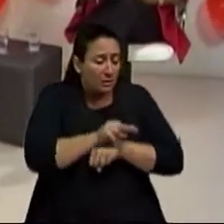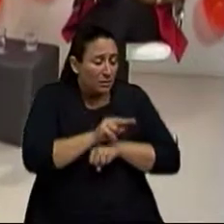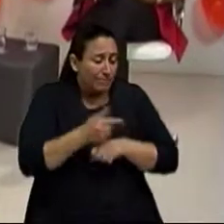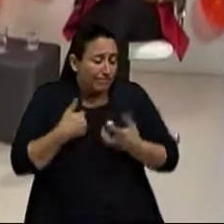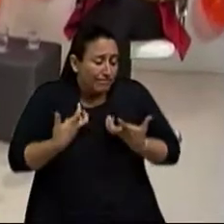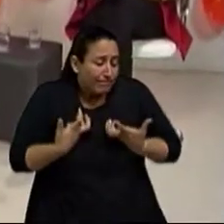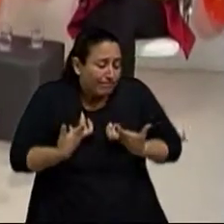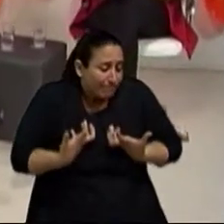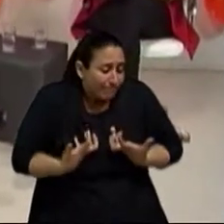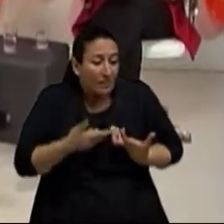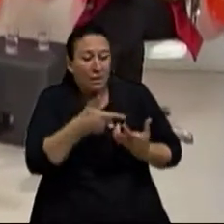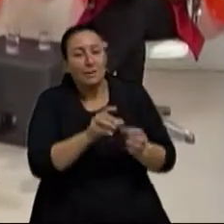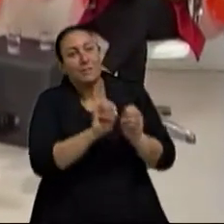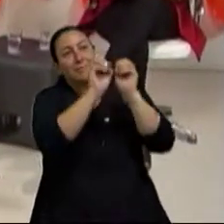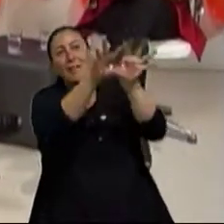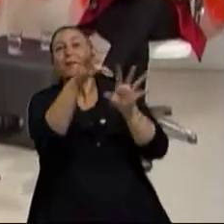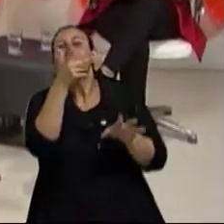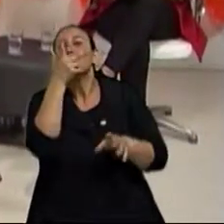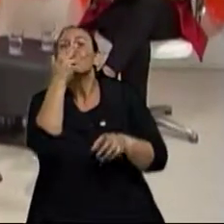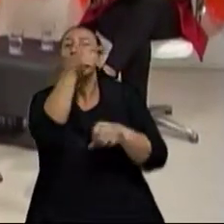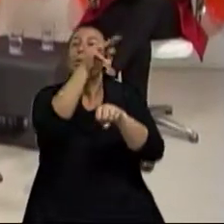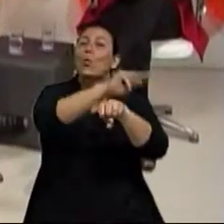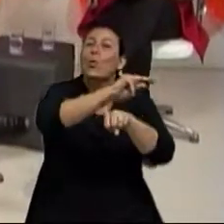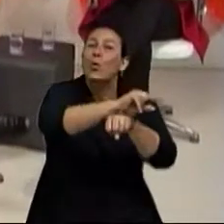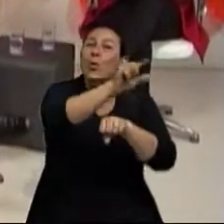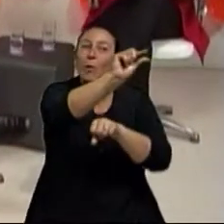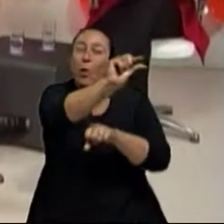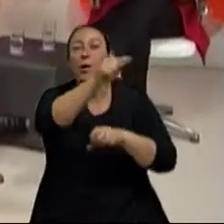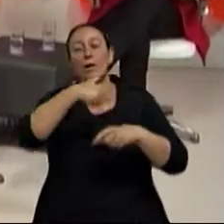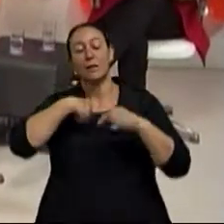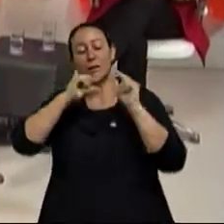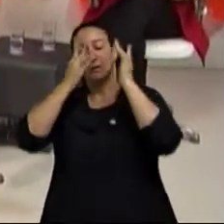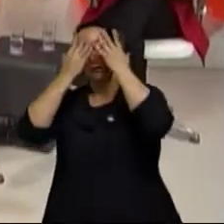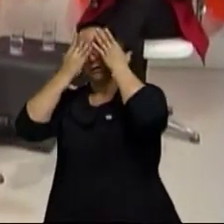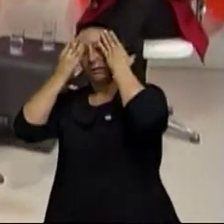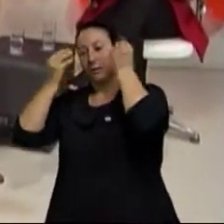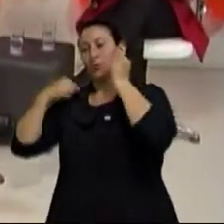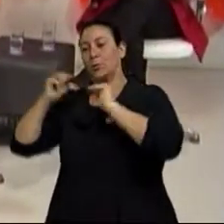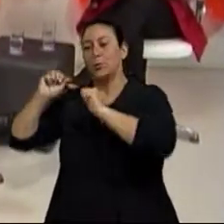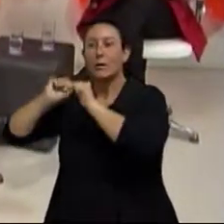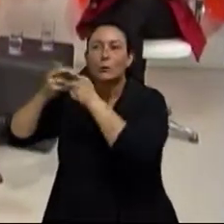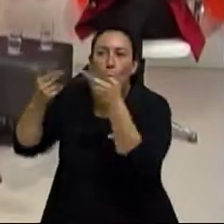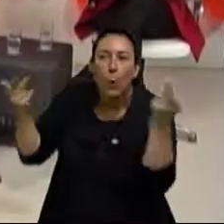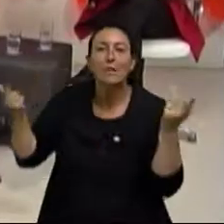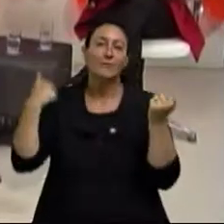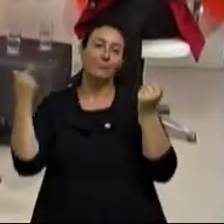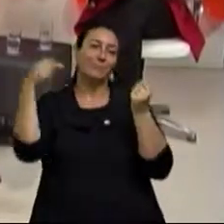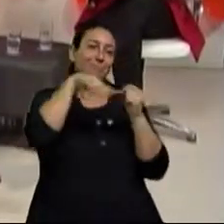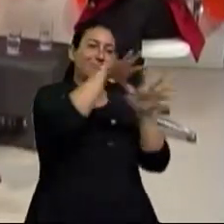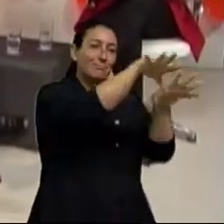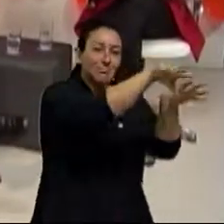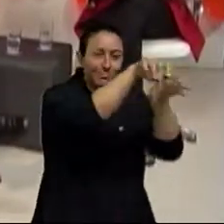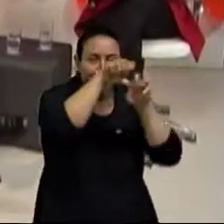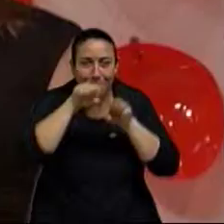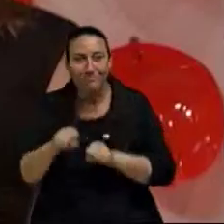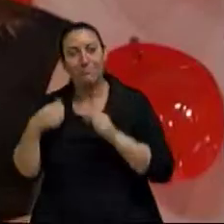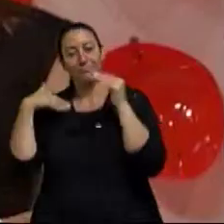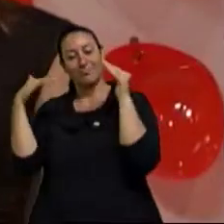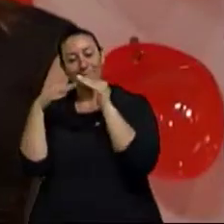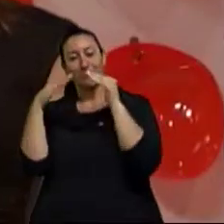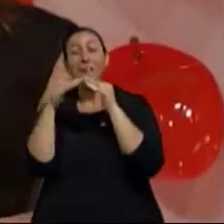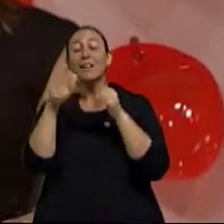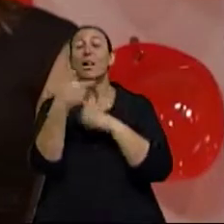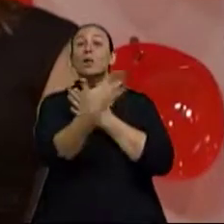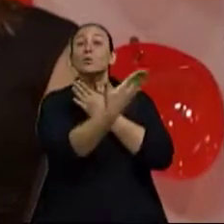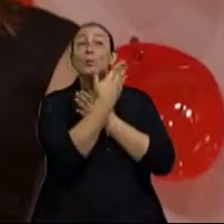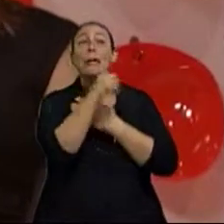essa atenção domiciliar que acompanha o idoso no domicílio e facilita muito o trabalho do cuidador,